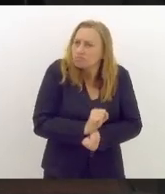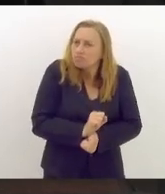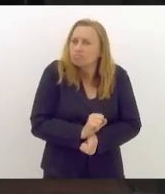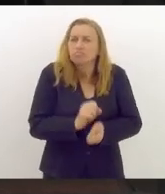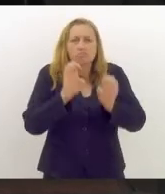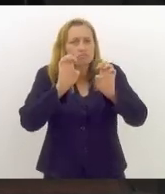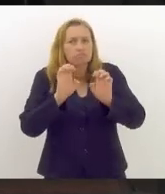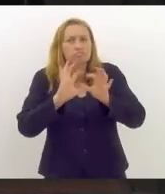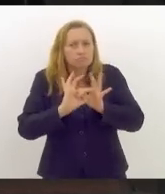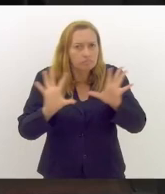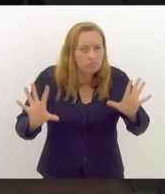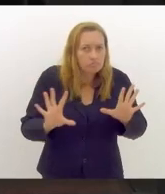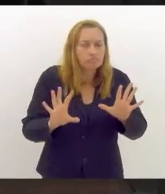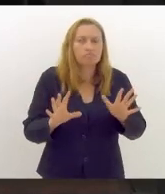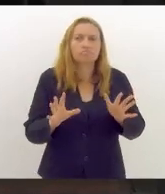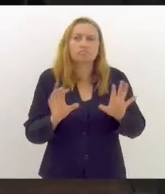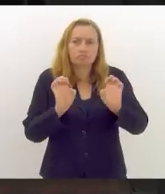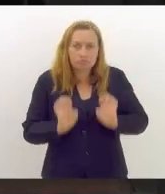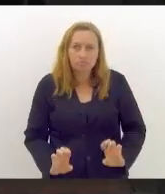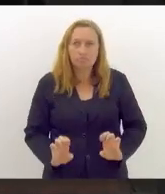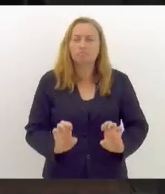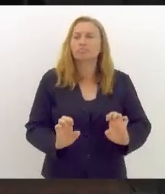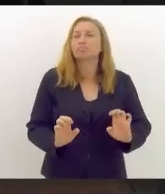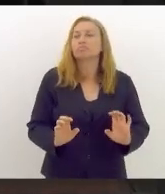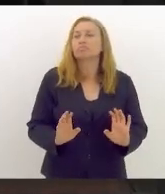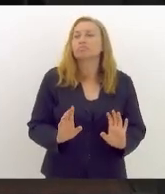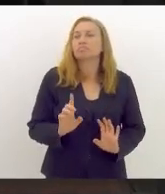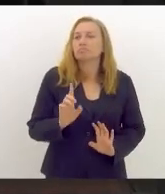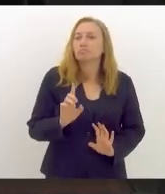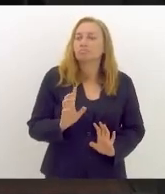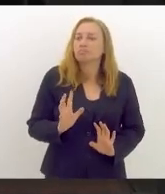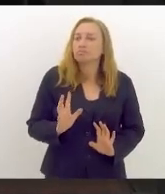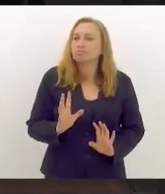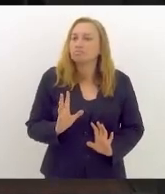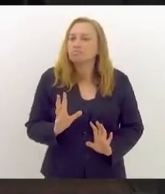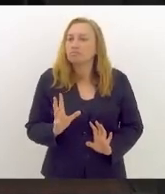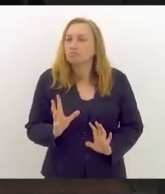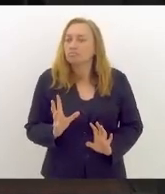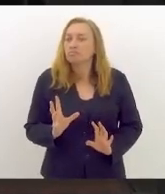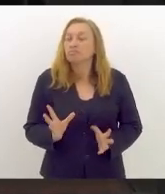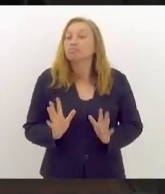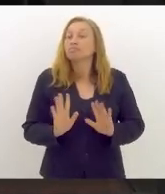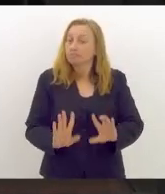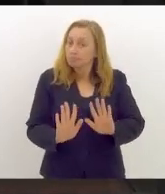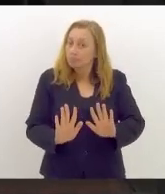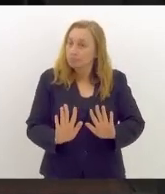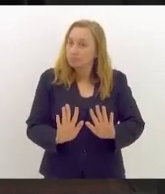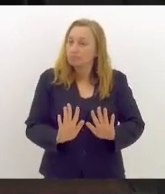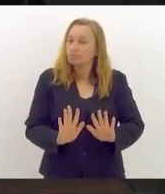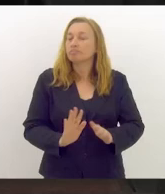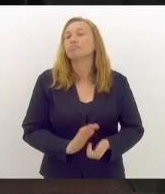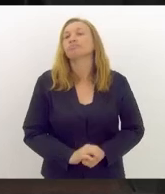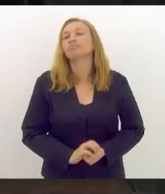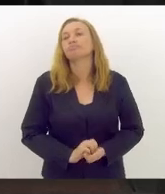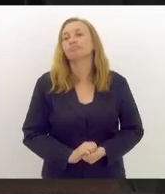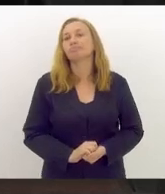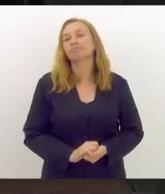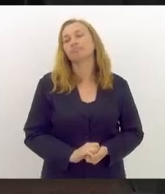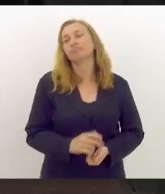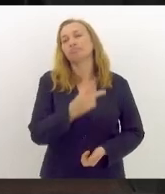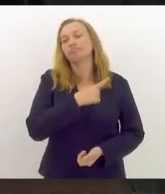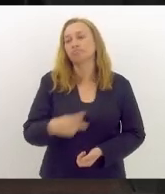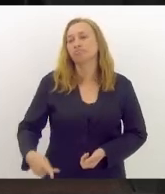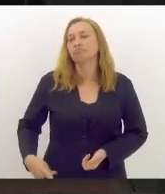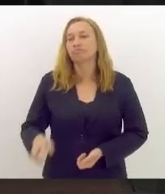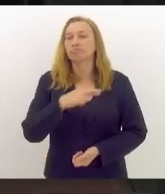civilizada, democrática, portanto, isso é, merece esse registro. Porém, porém, o presidente